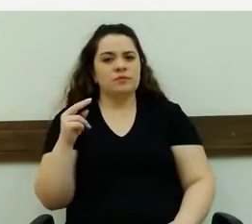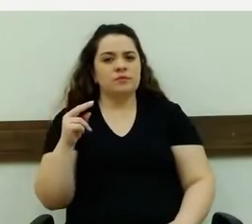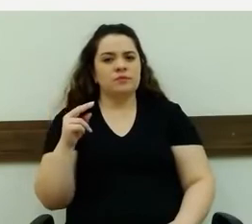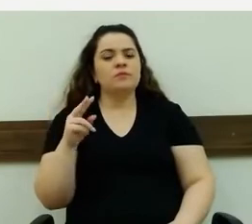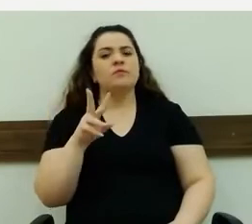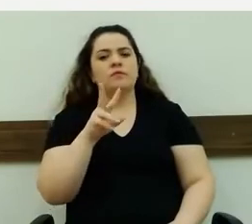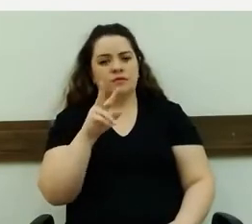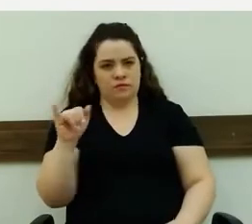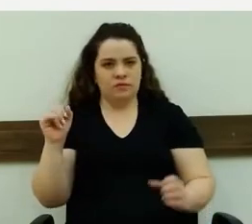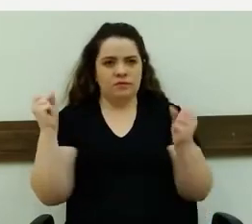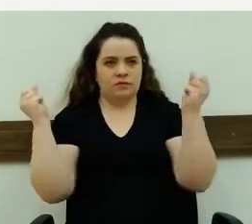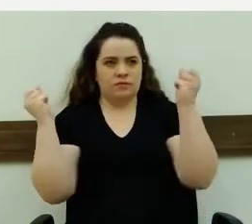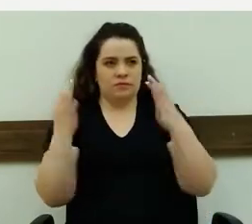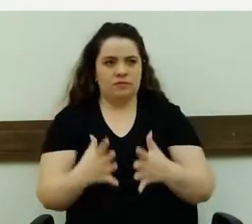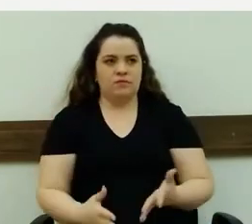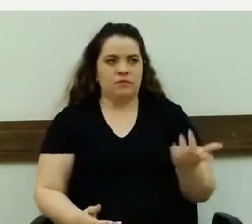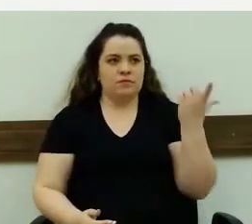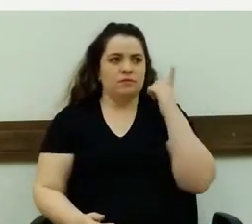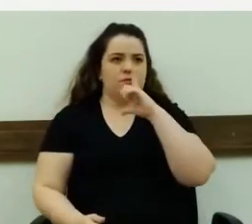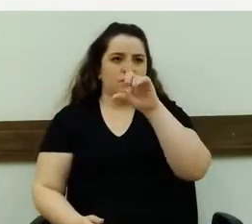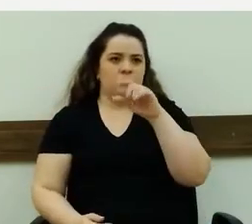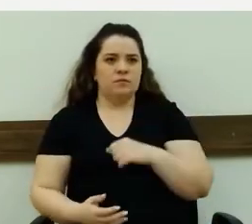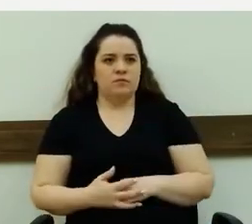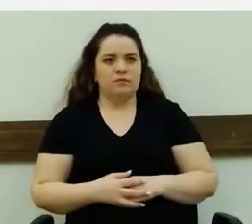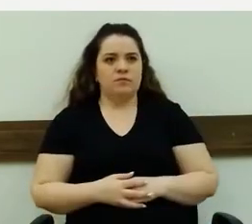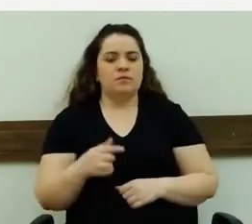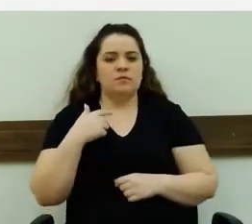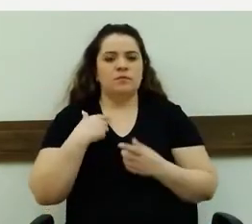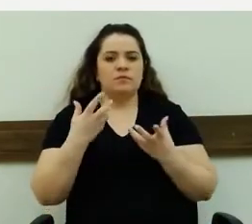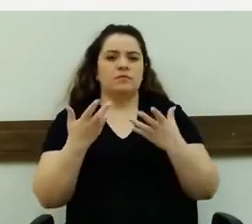essa conquista aí. No mais, quero agradecer a todos, muito obrigado e uma boa tarde.